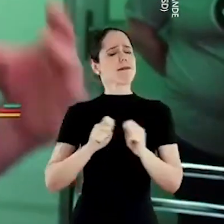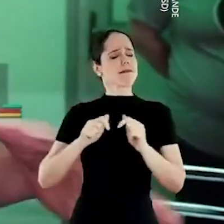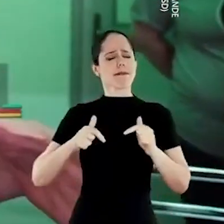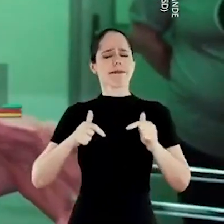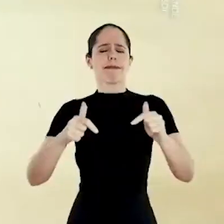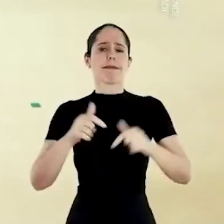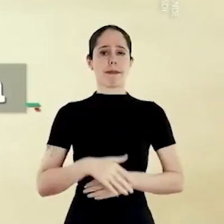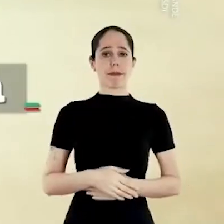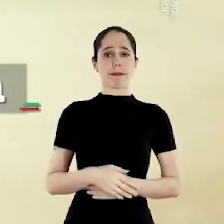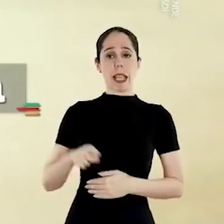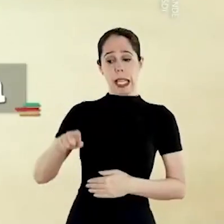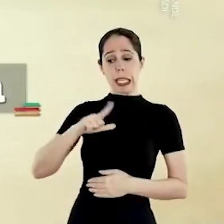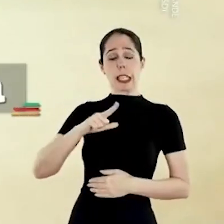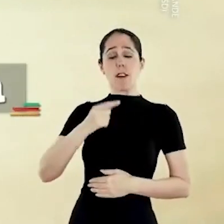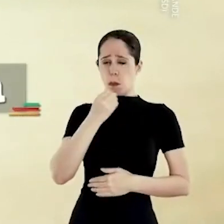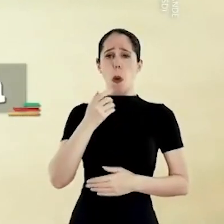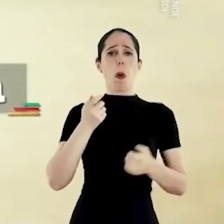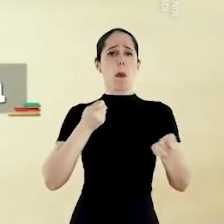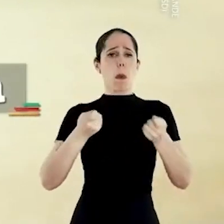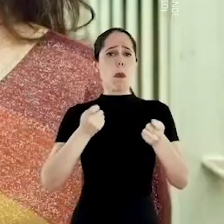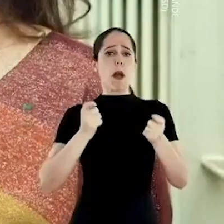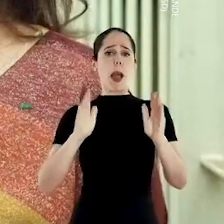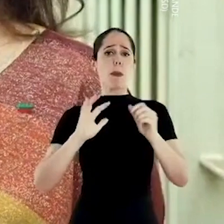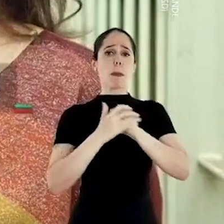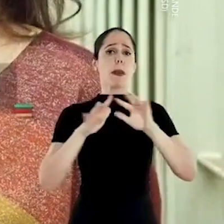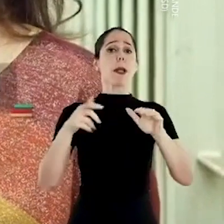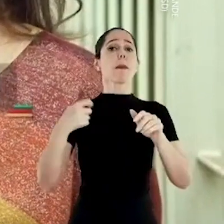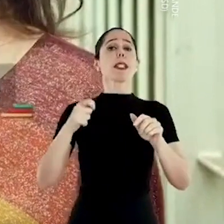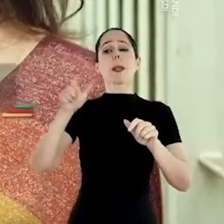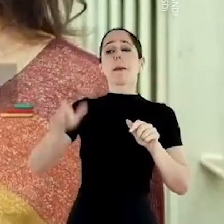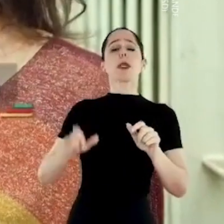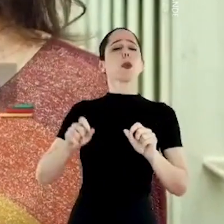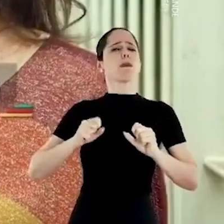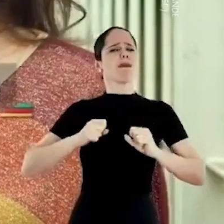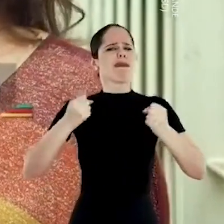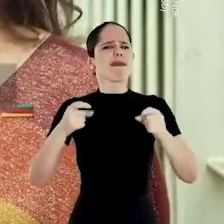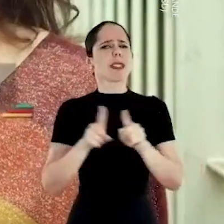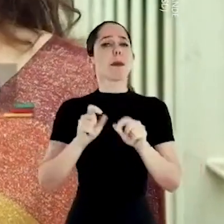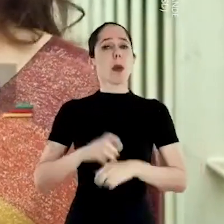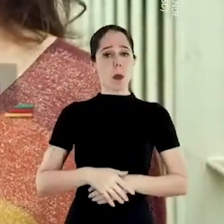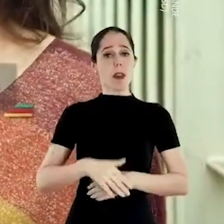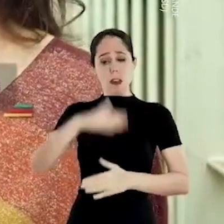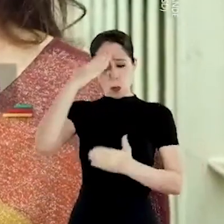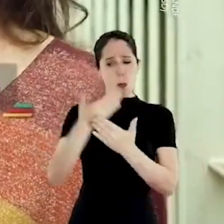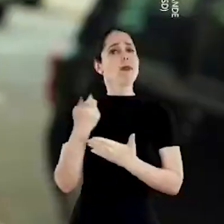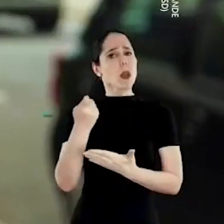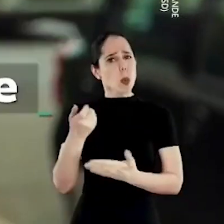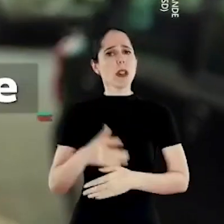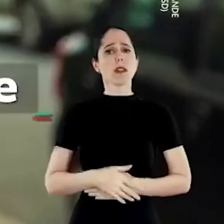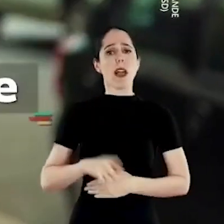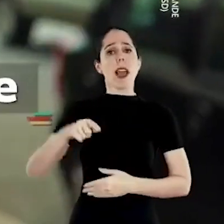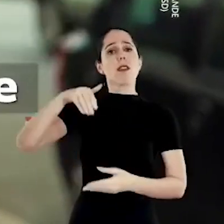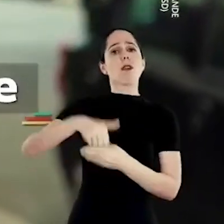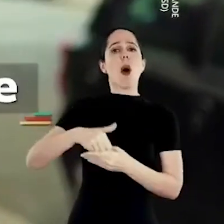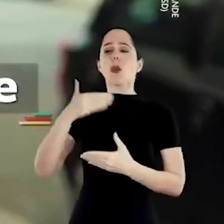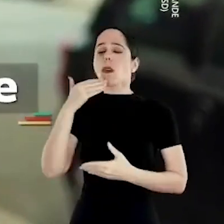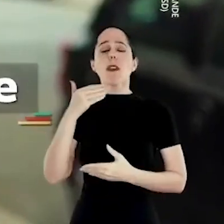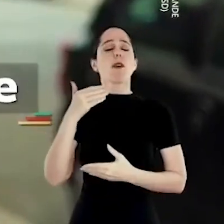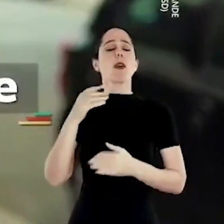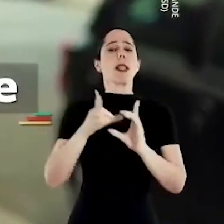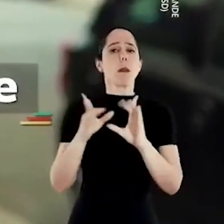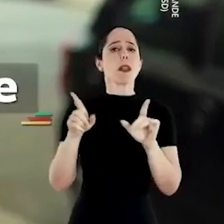um governo atuante. Ele teve uma boa conduta na pandemia. A gente precisa de gente de garra e que confie no Rio Grande. É um voto pró